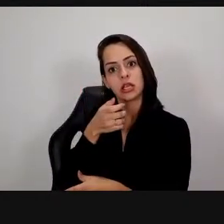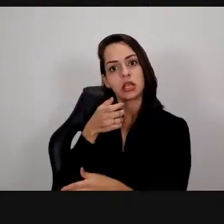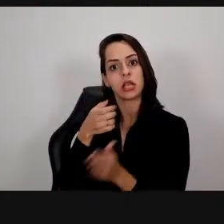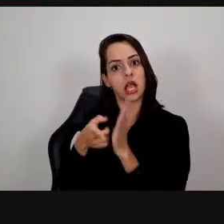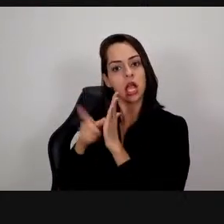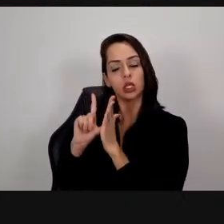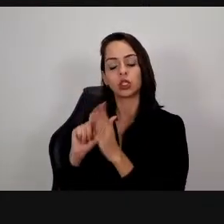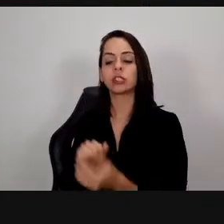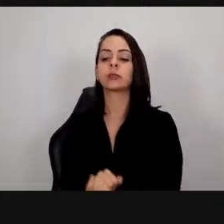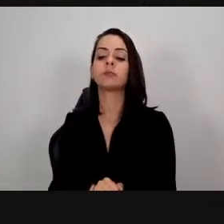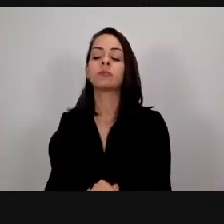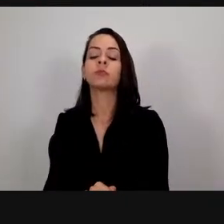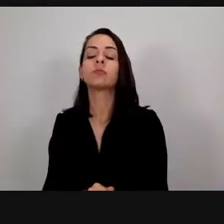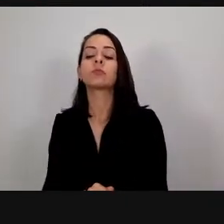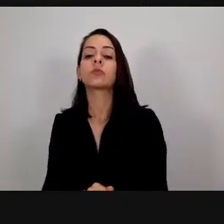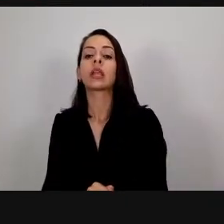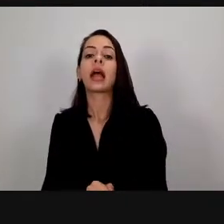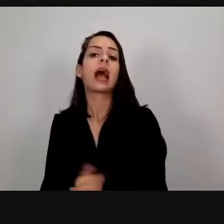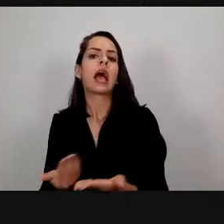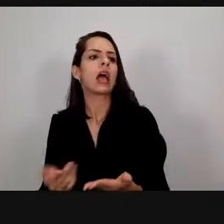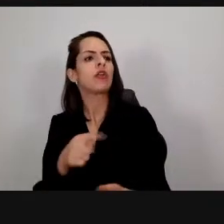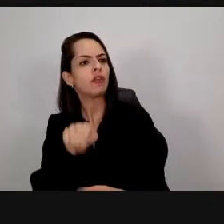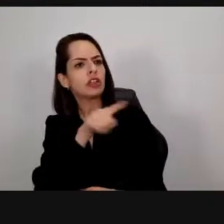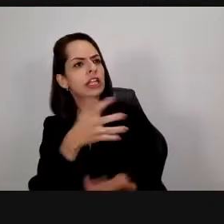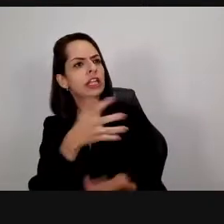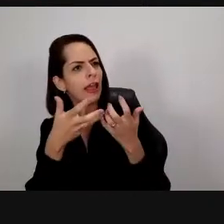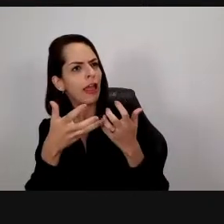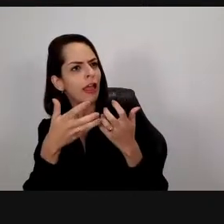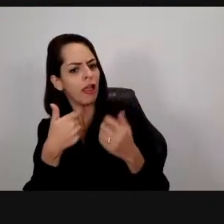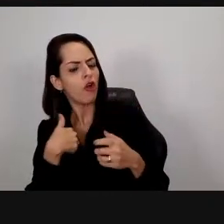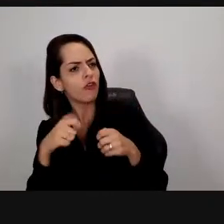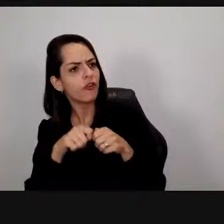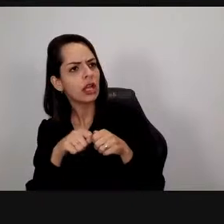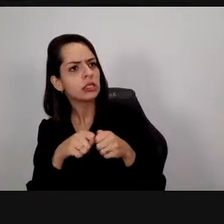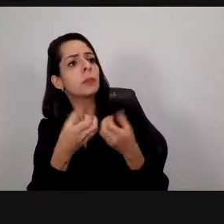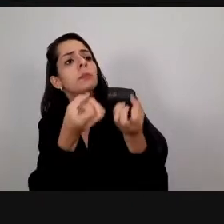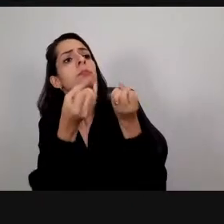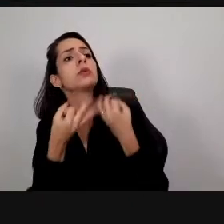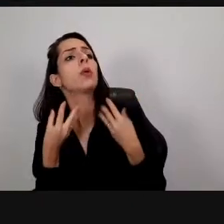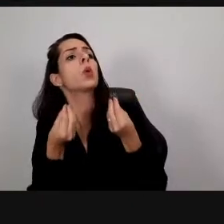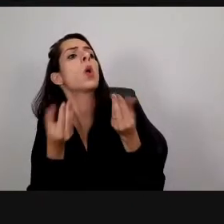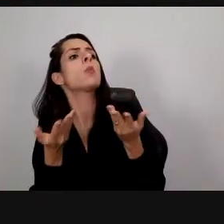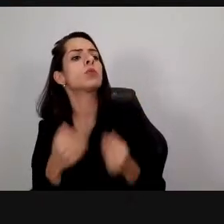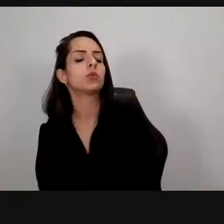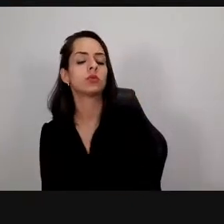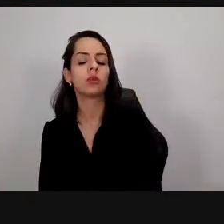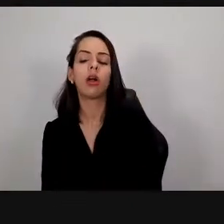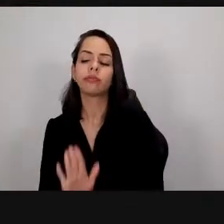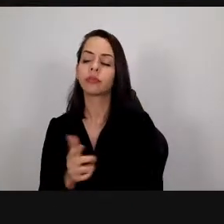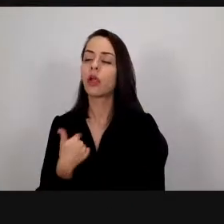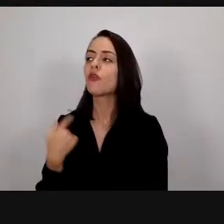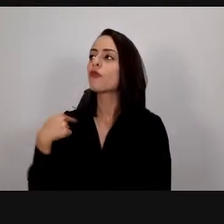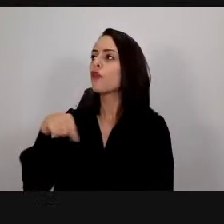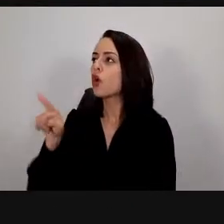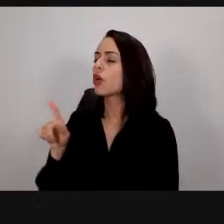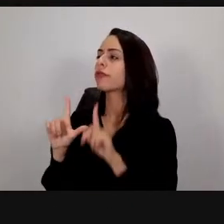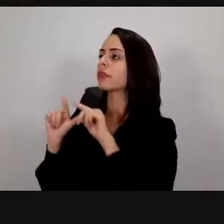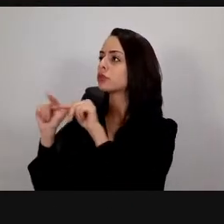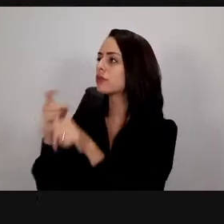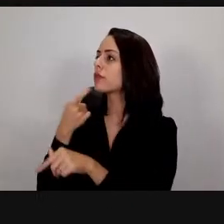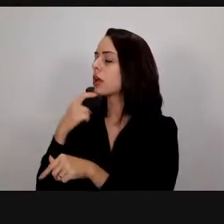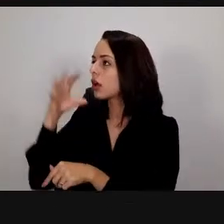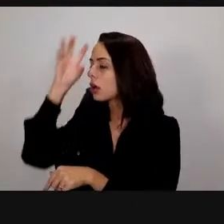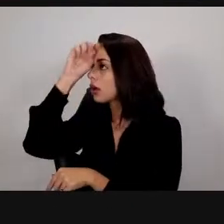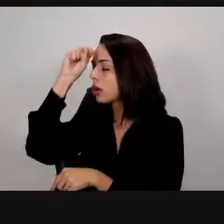aí como é que faz depois que eu fui entender então avaliação não é só prova aí a gente começa a repensar muitas